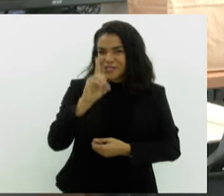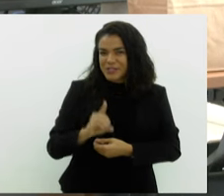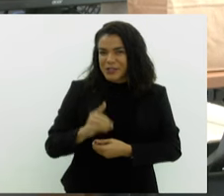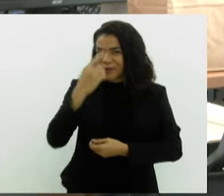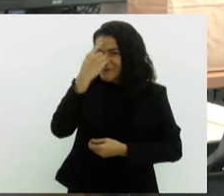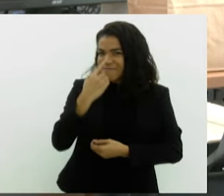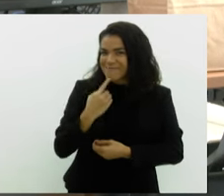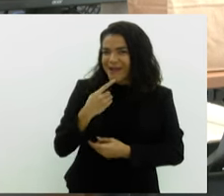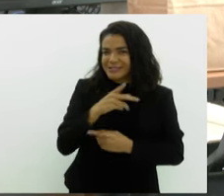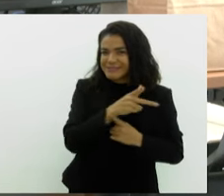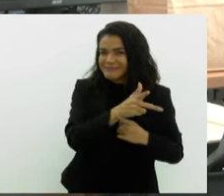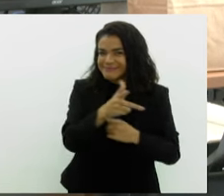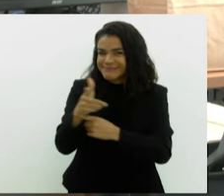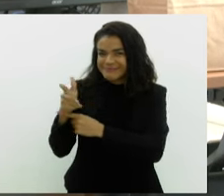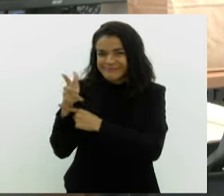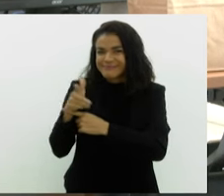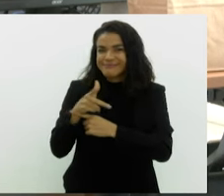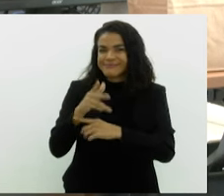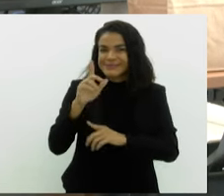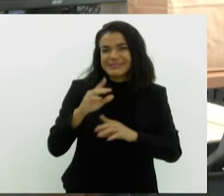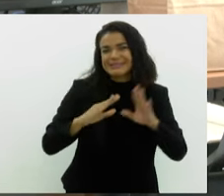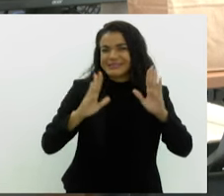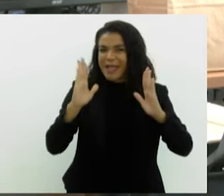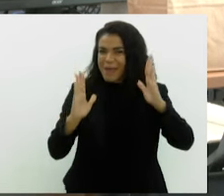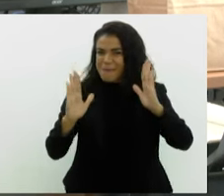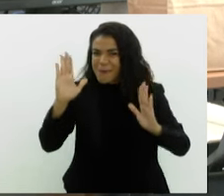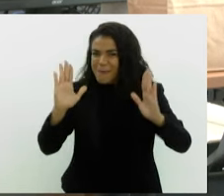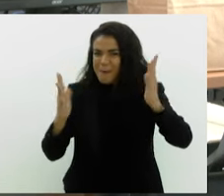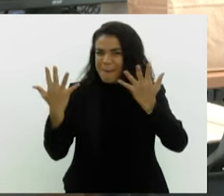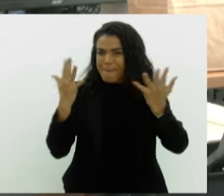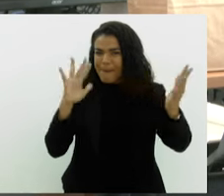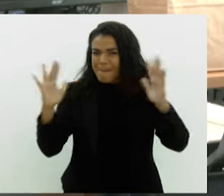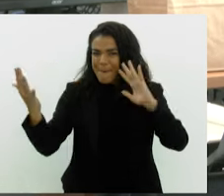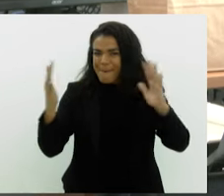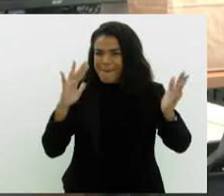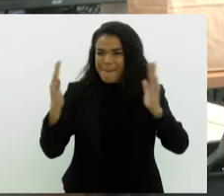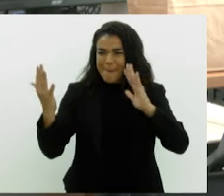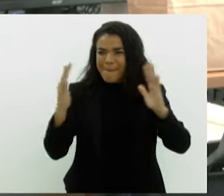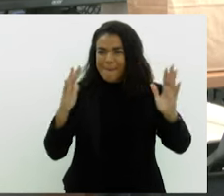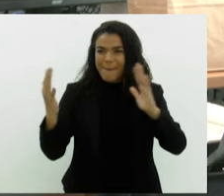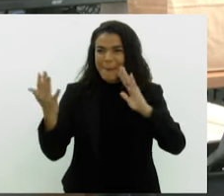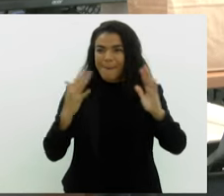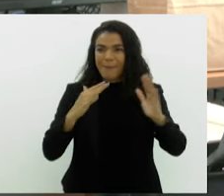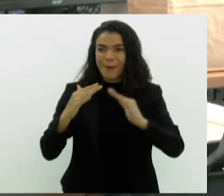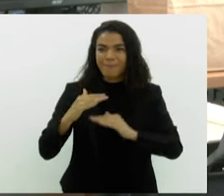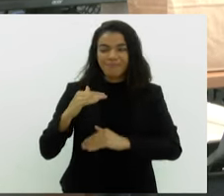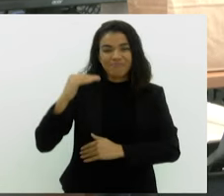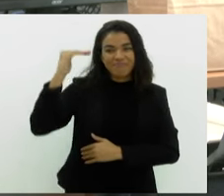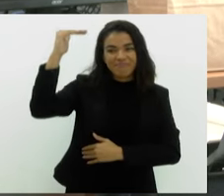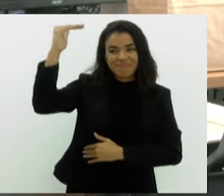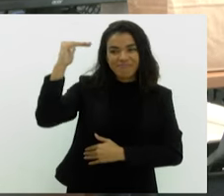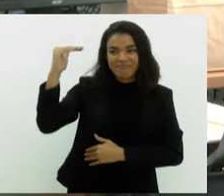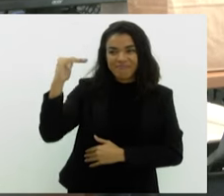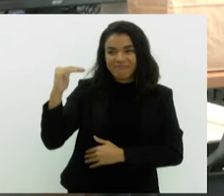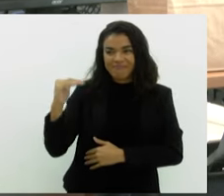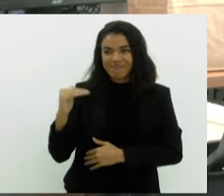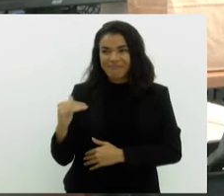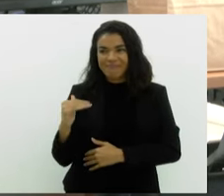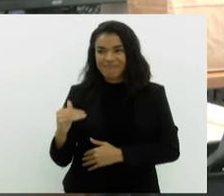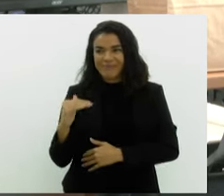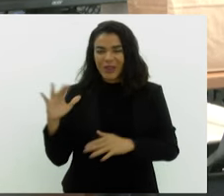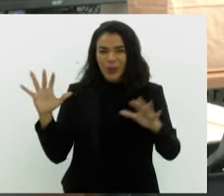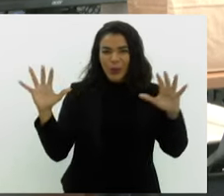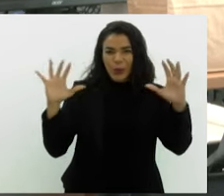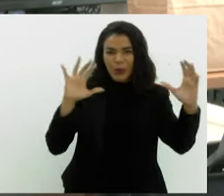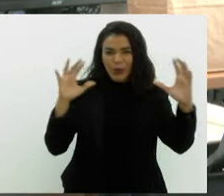colocar aqui para mim a nossa previsão. Já tem aí disponível? Ah, sim. Aperibé, nuvens quebradas,